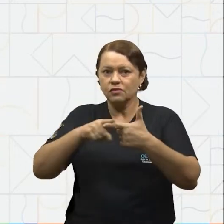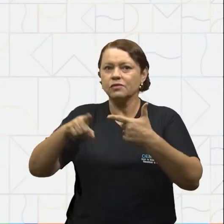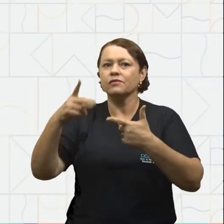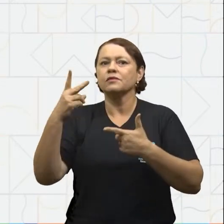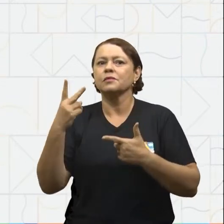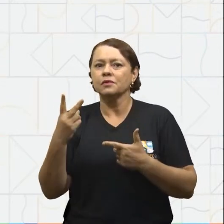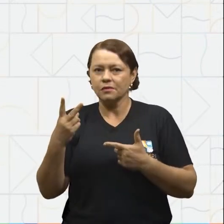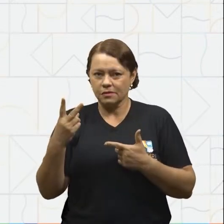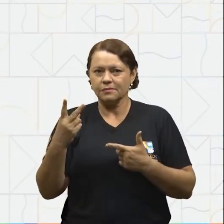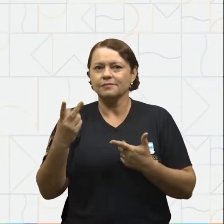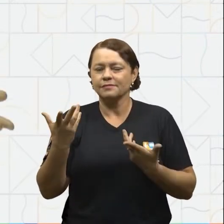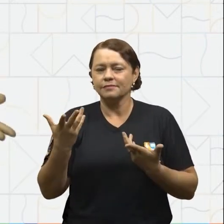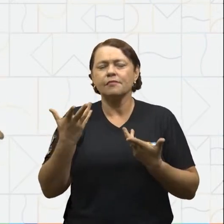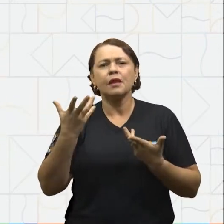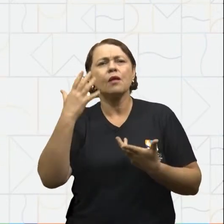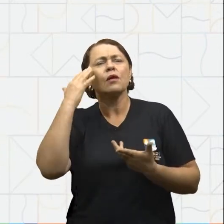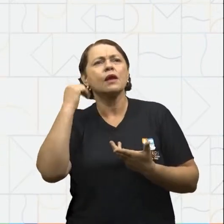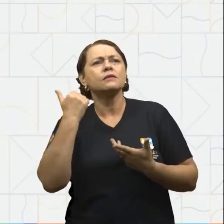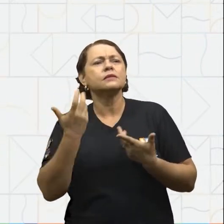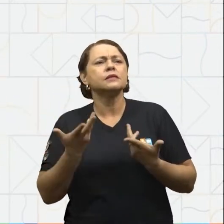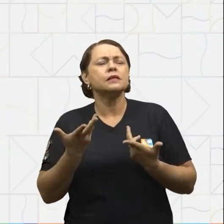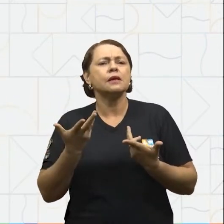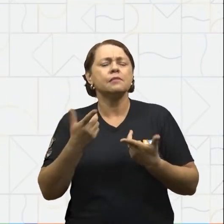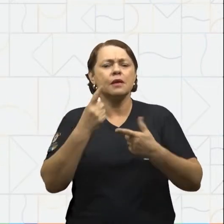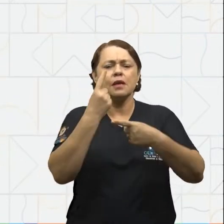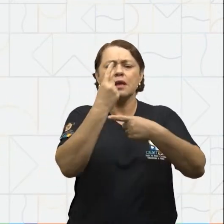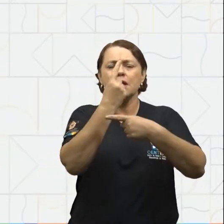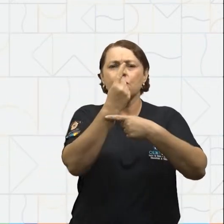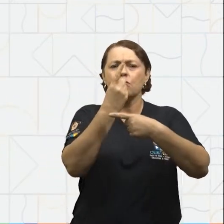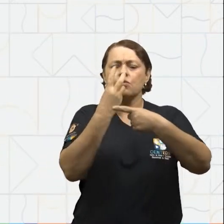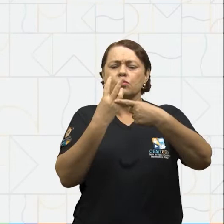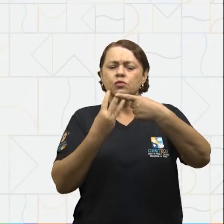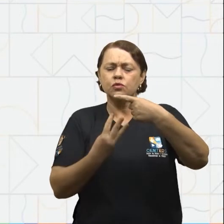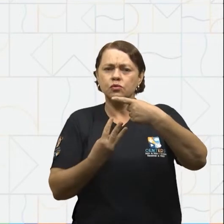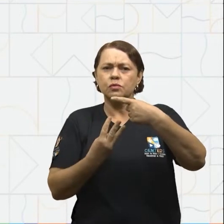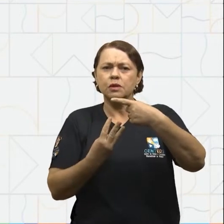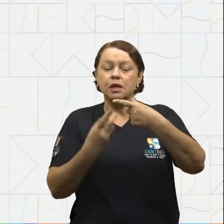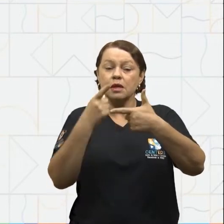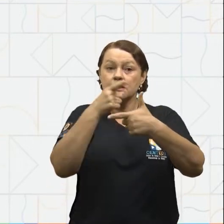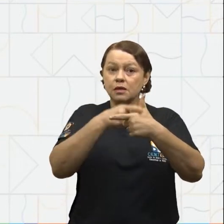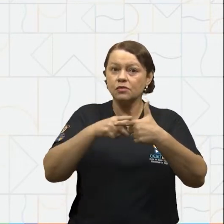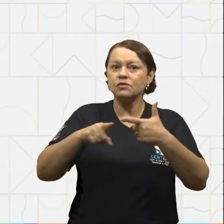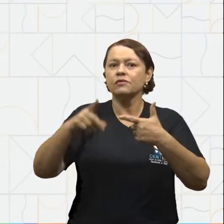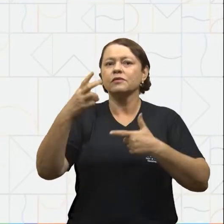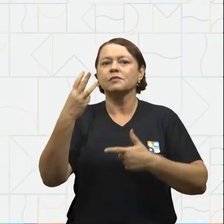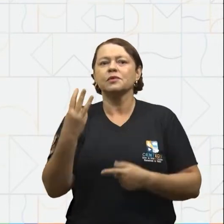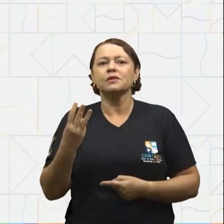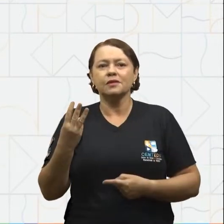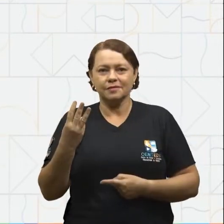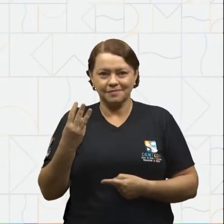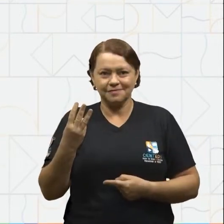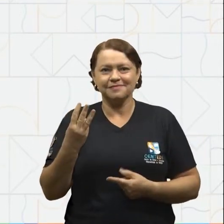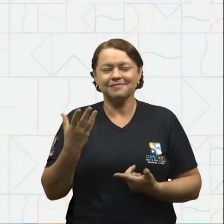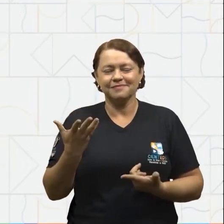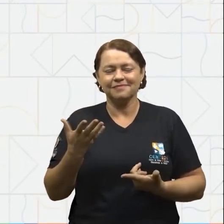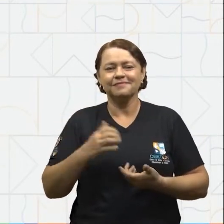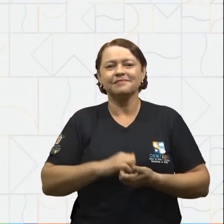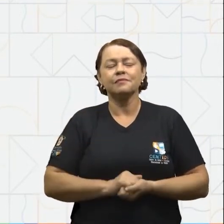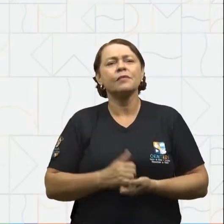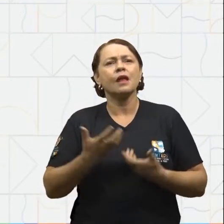dois. Quando eu quero saber a terça parte, eu divido ele por três.